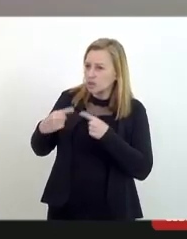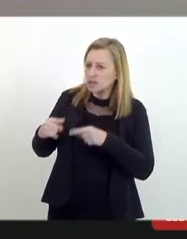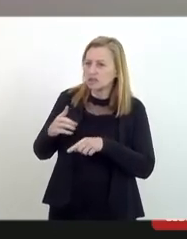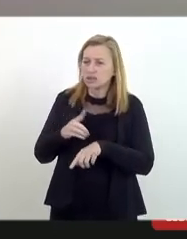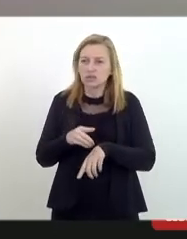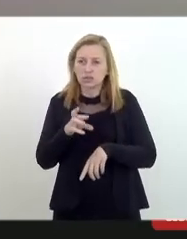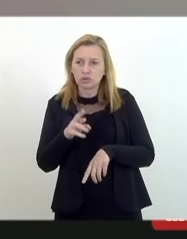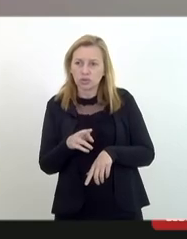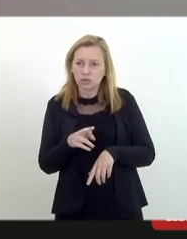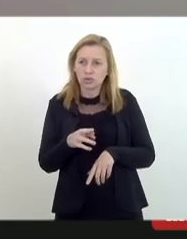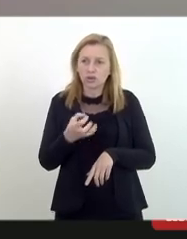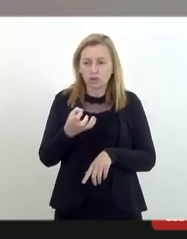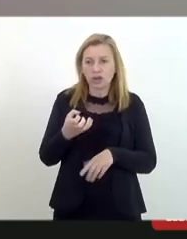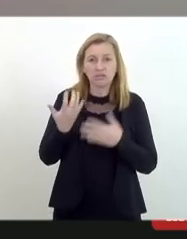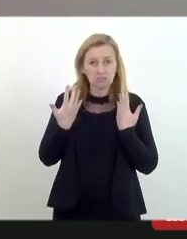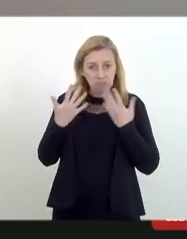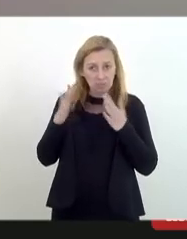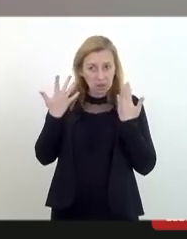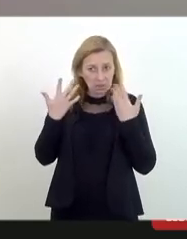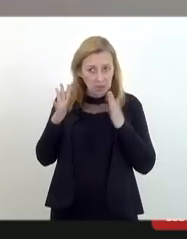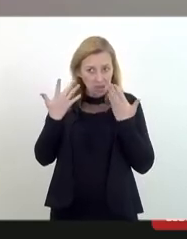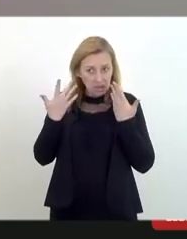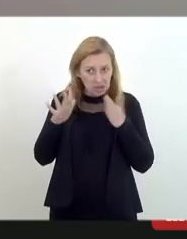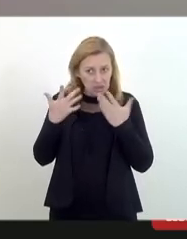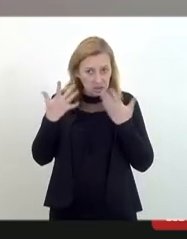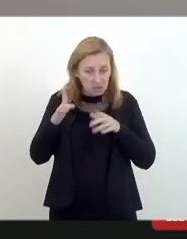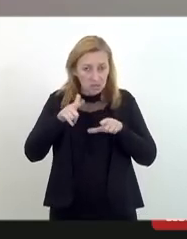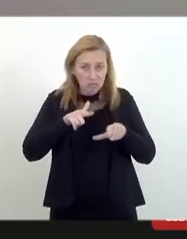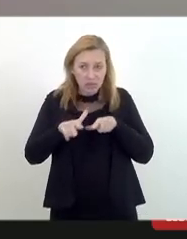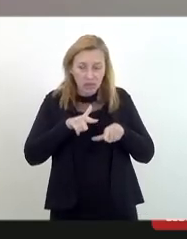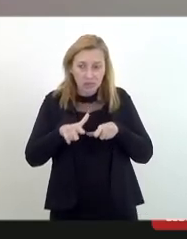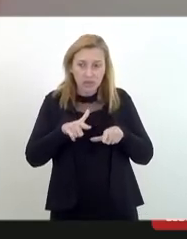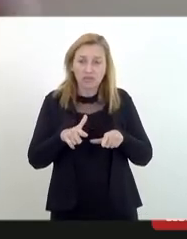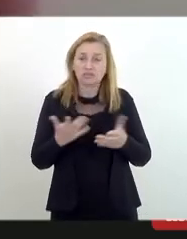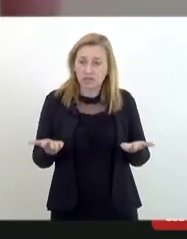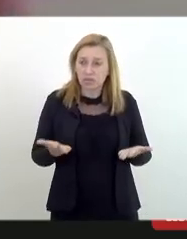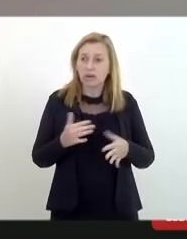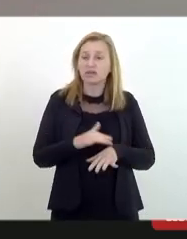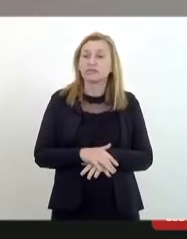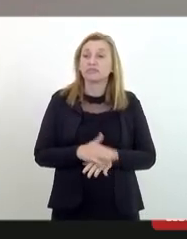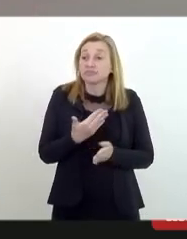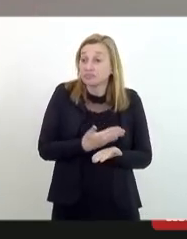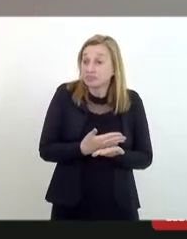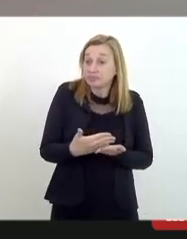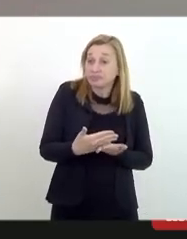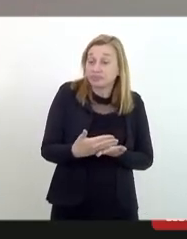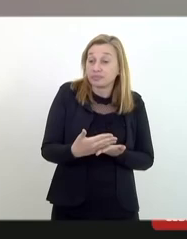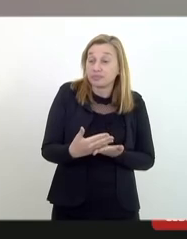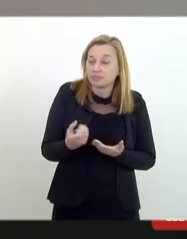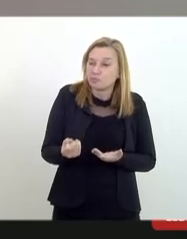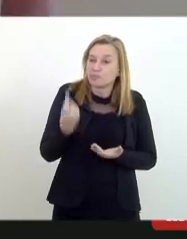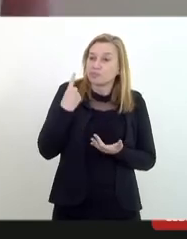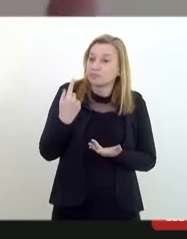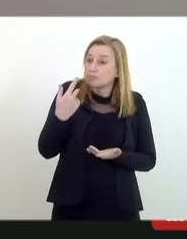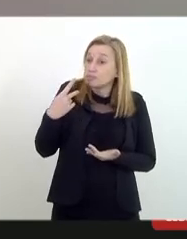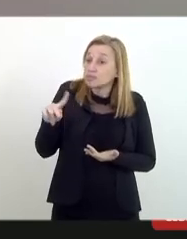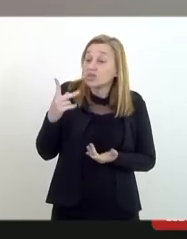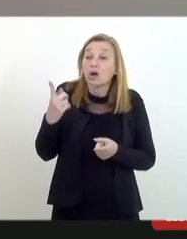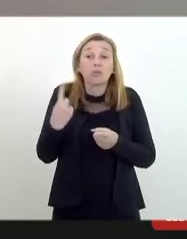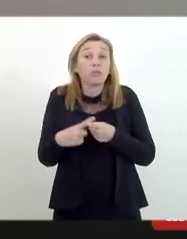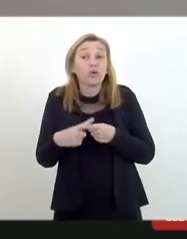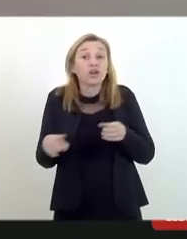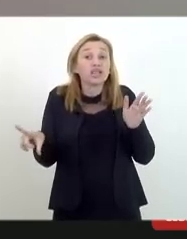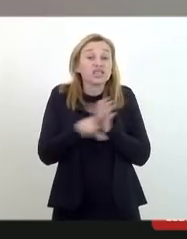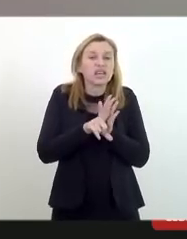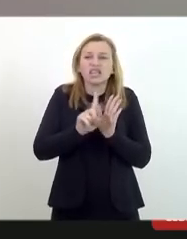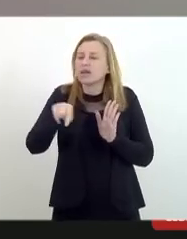a quem quero dar parabéns pelo trabalho realizado o parabéns começa pelo estranhamento dela porque que essa lei depois